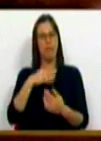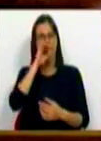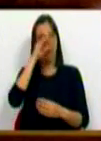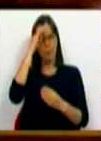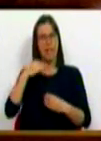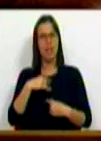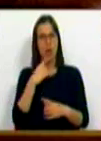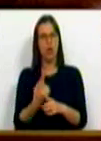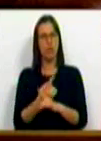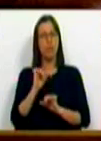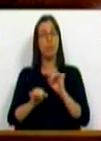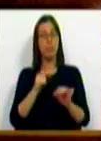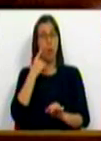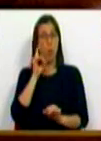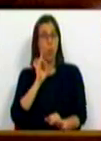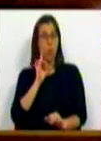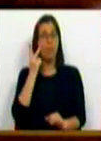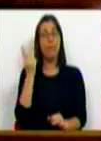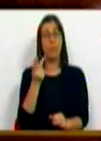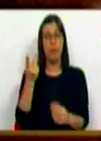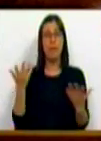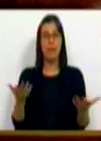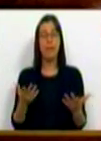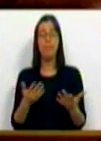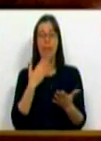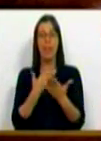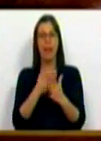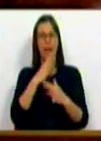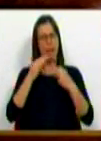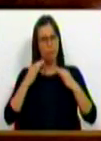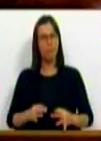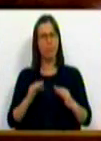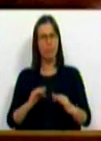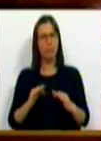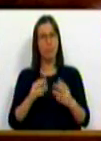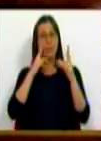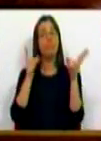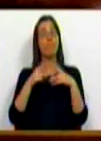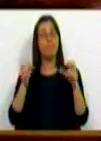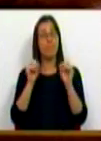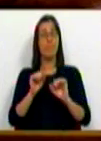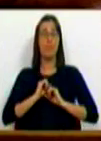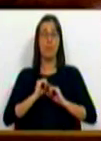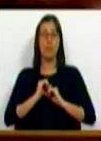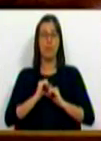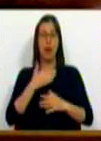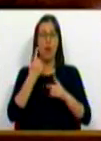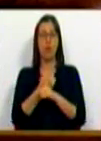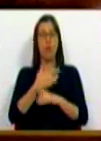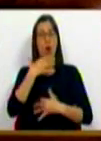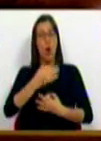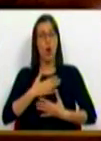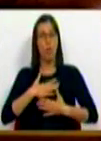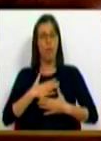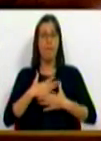ensina muito do conhecimento útil à vida, que influi afirmativamente na descoberta das nossas convicções